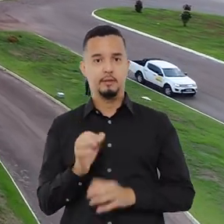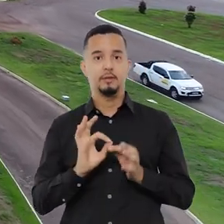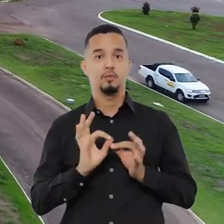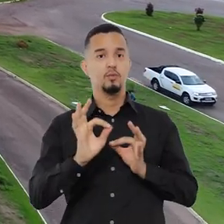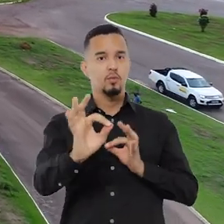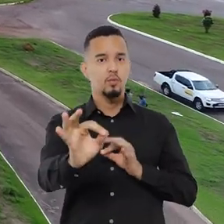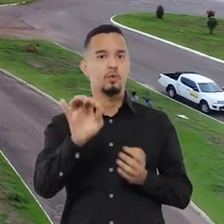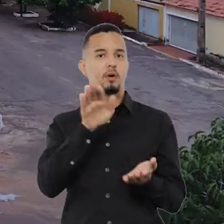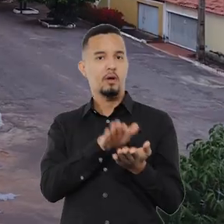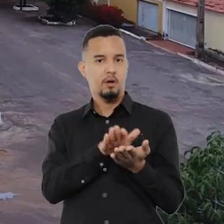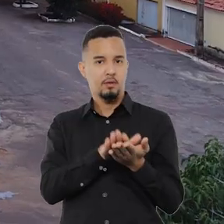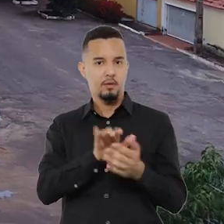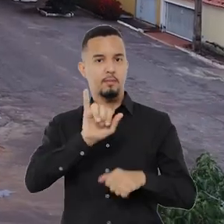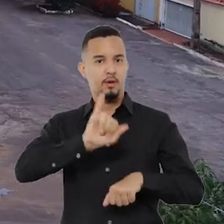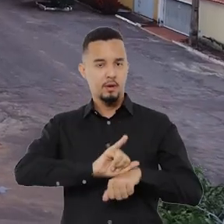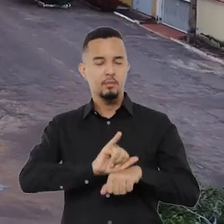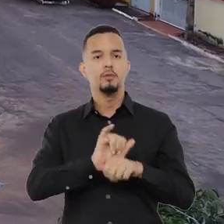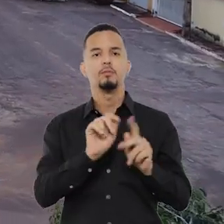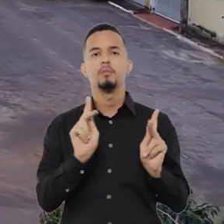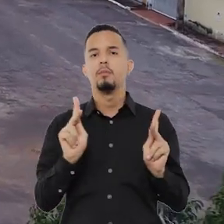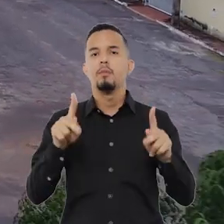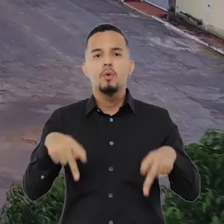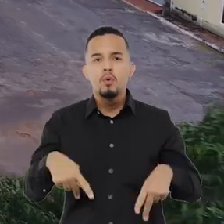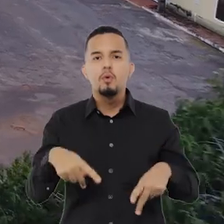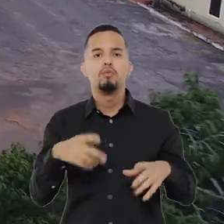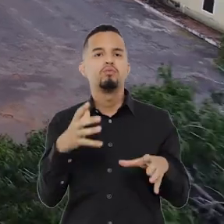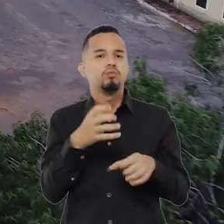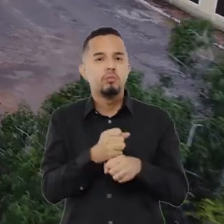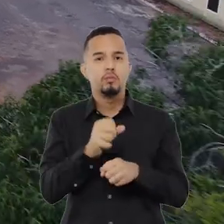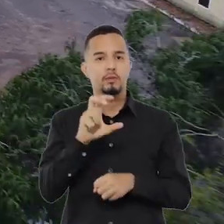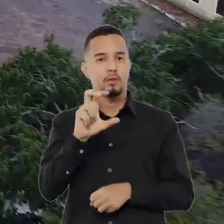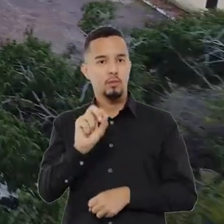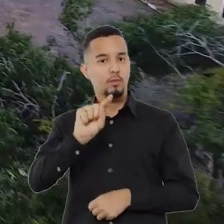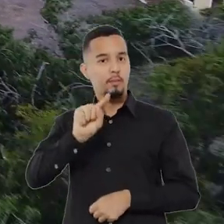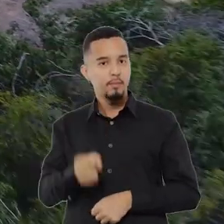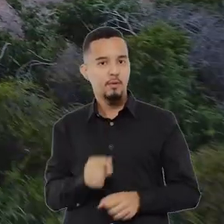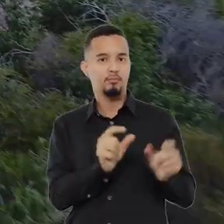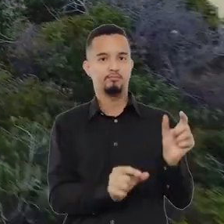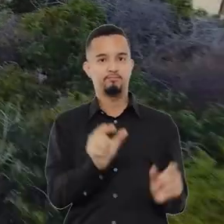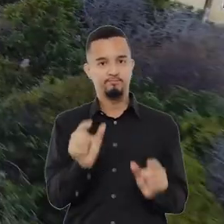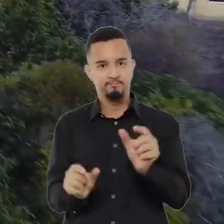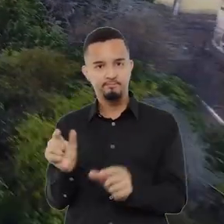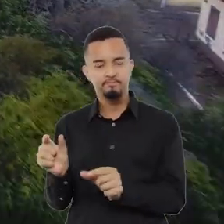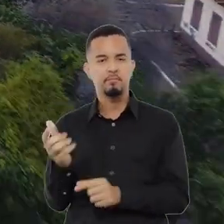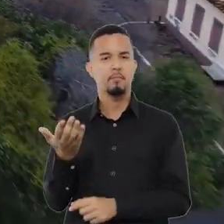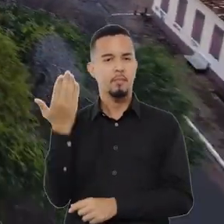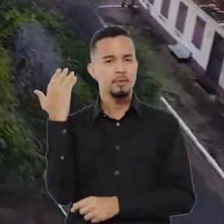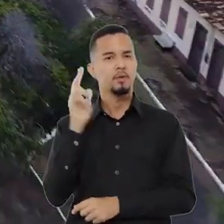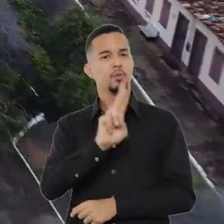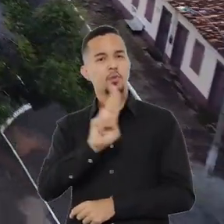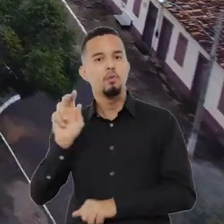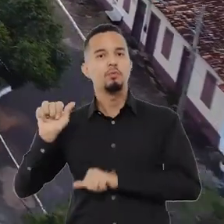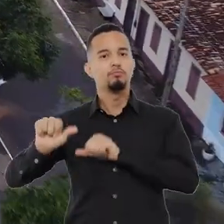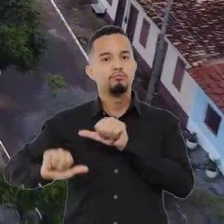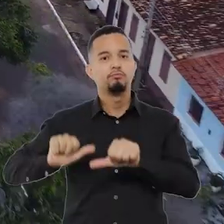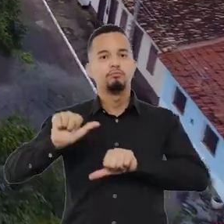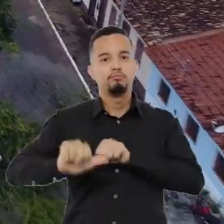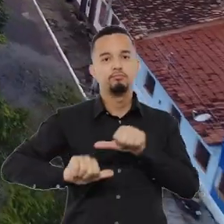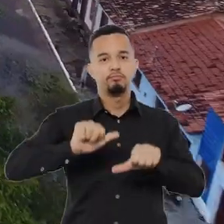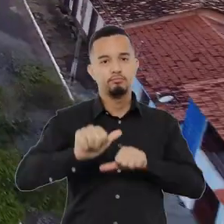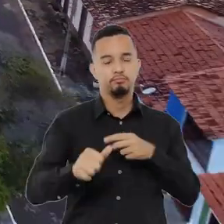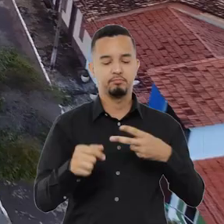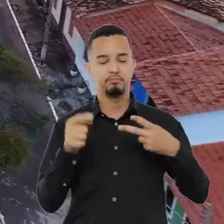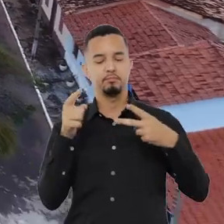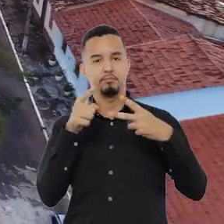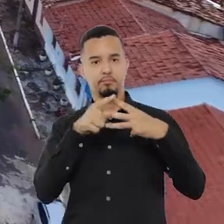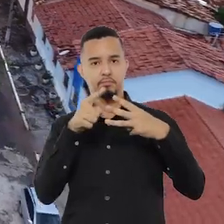quilômetros da capital, Porto Nacional tem cerca de 50 mil habitantes. A cidade teve outras denominações ao longo de seus